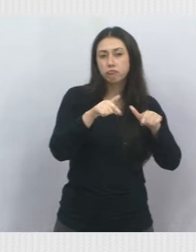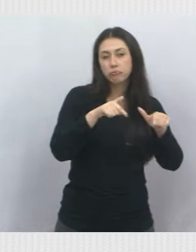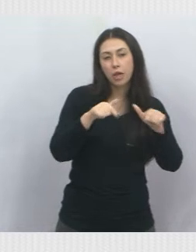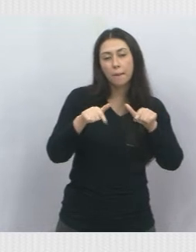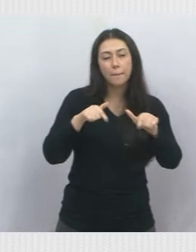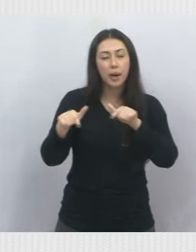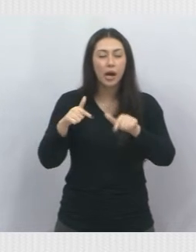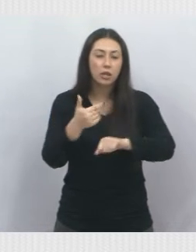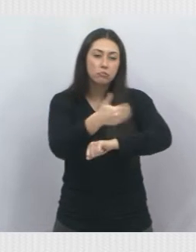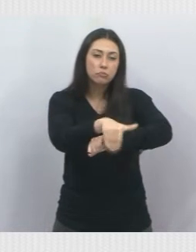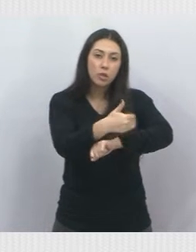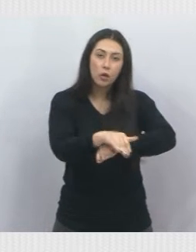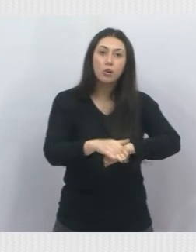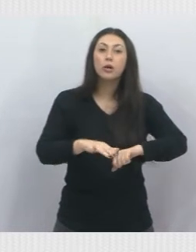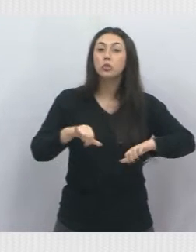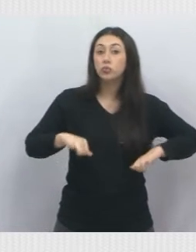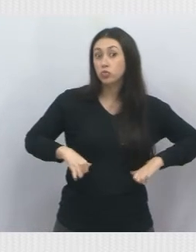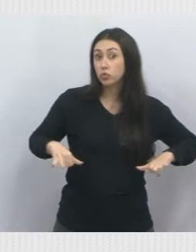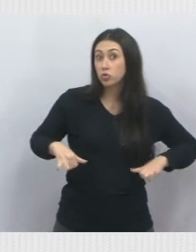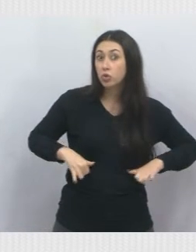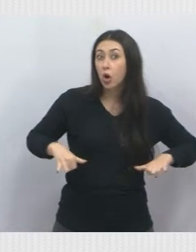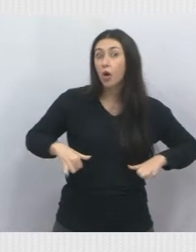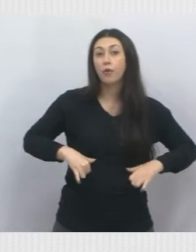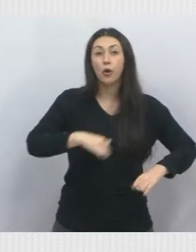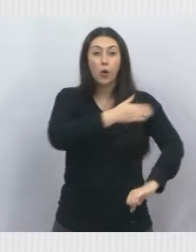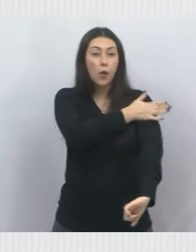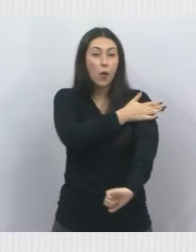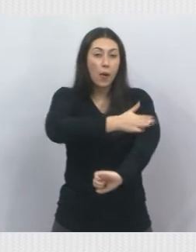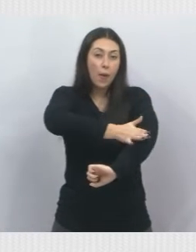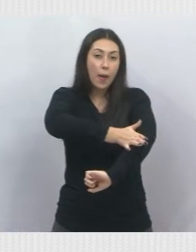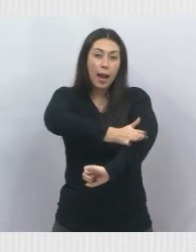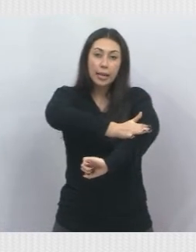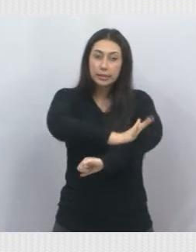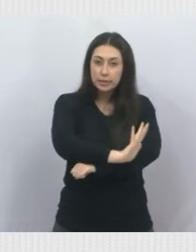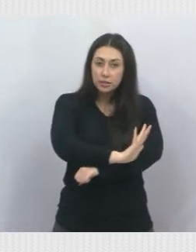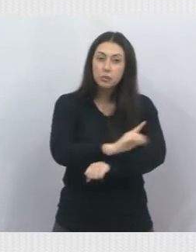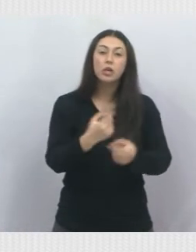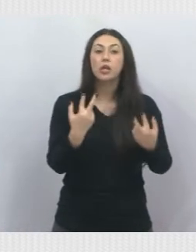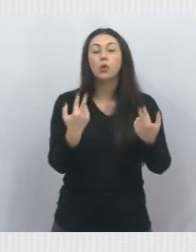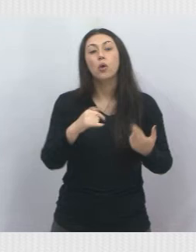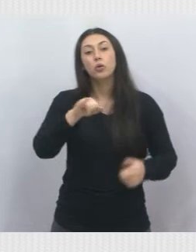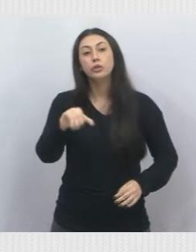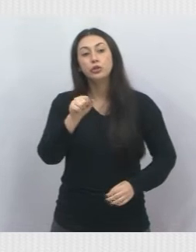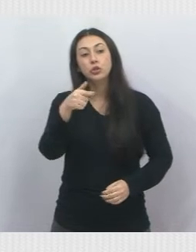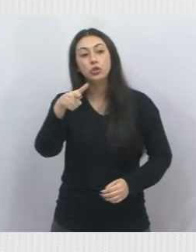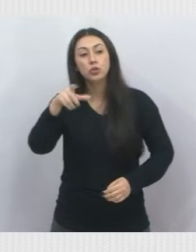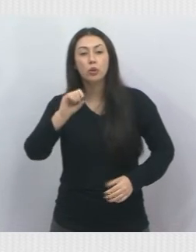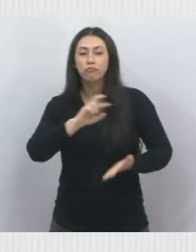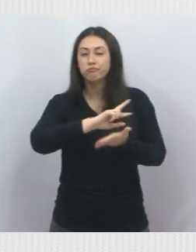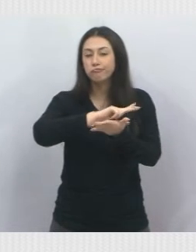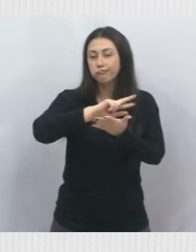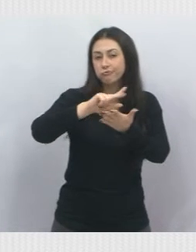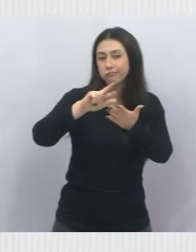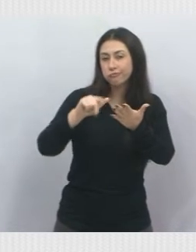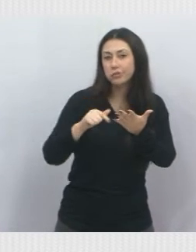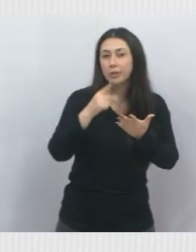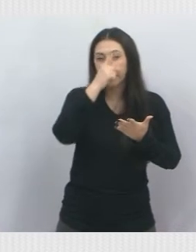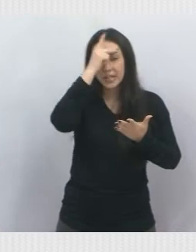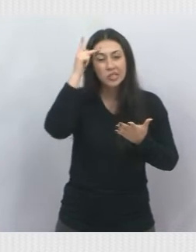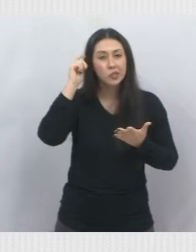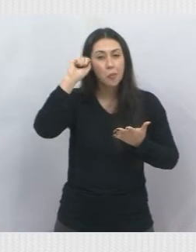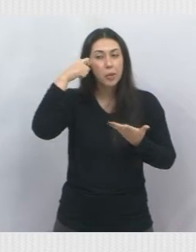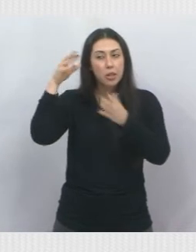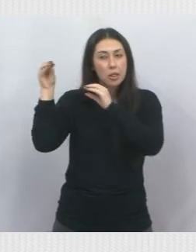sofrem diariamente com o racismo estrutural brasileiro. Assim como o João Manuel perdeu a vida, são vários casos de imigrantes